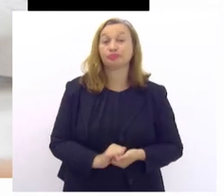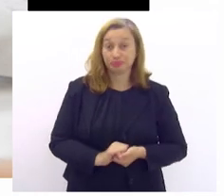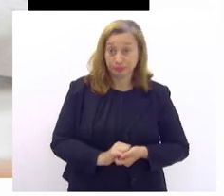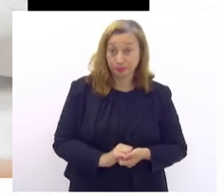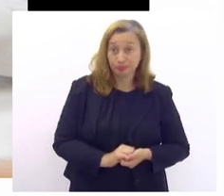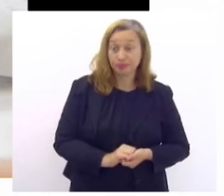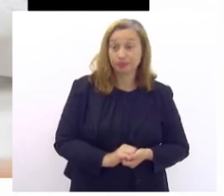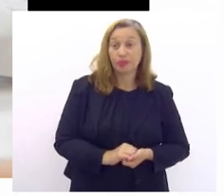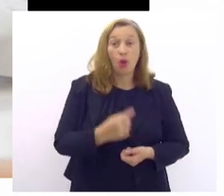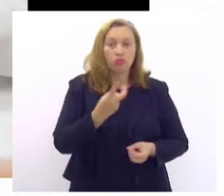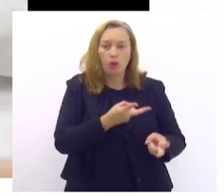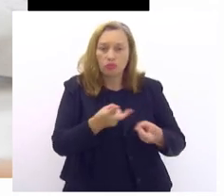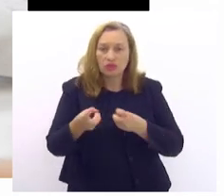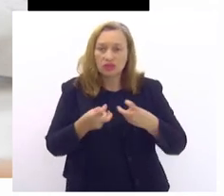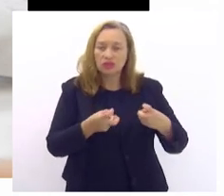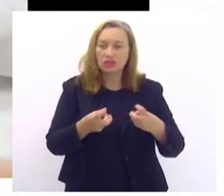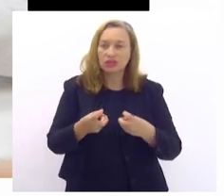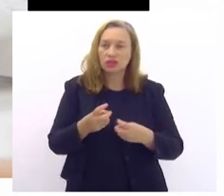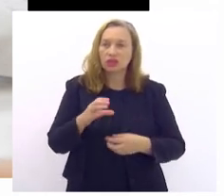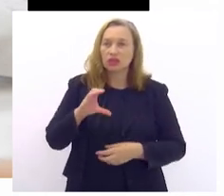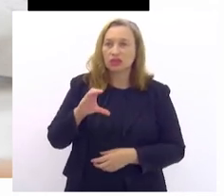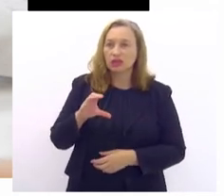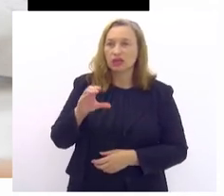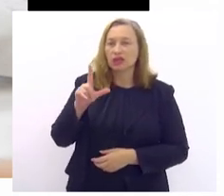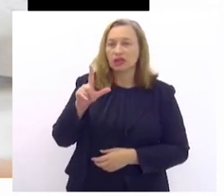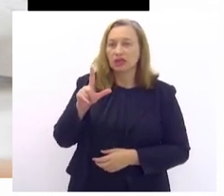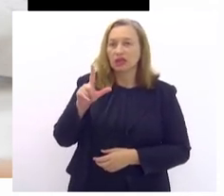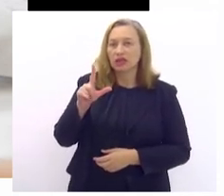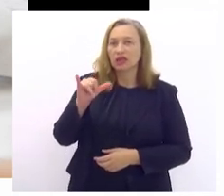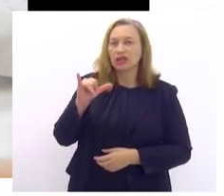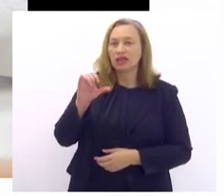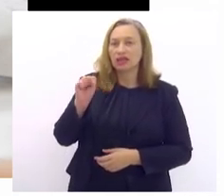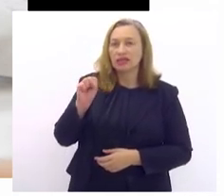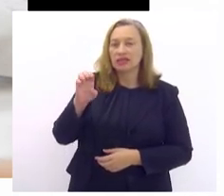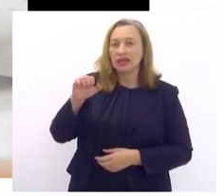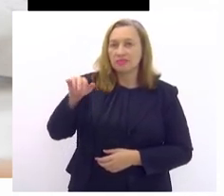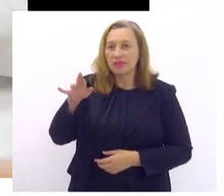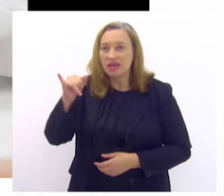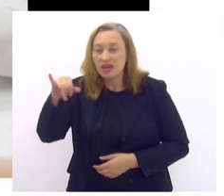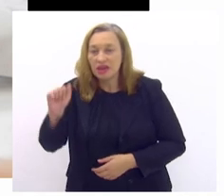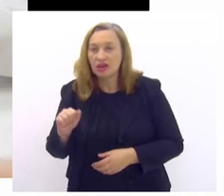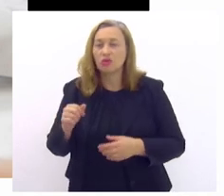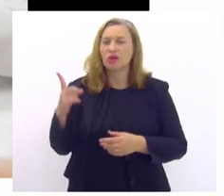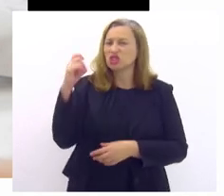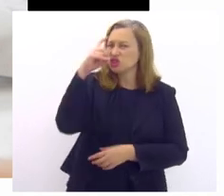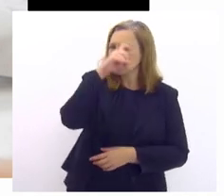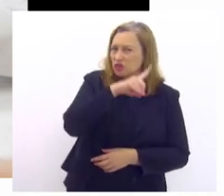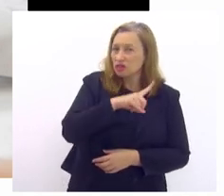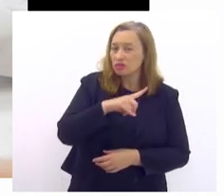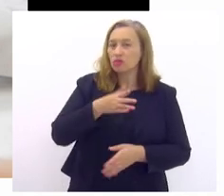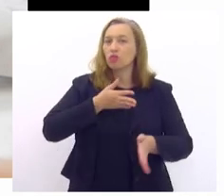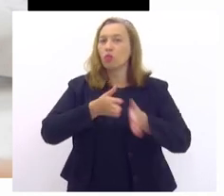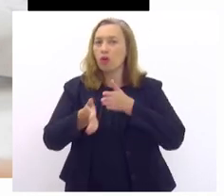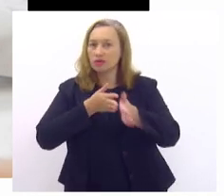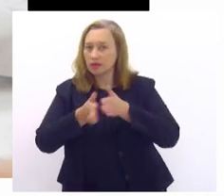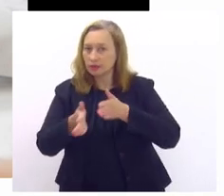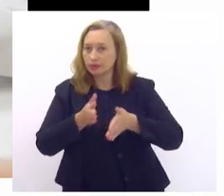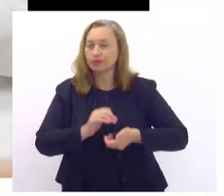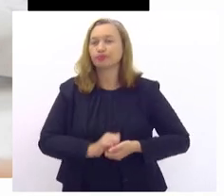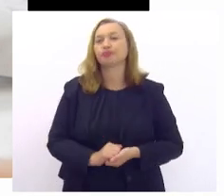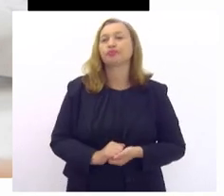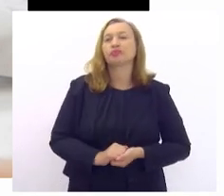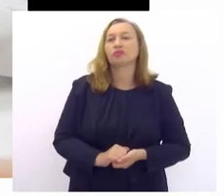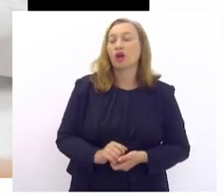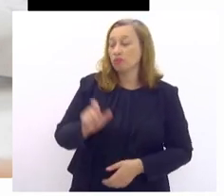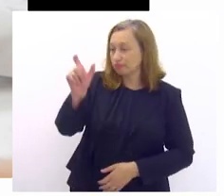para a verificação de glicemia. Como é difícil esse acesso. A